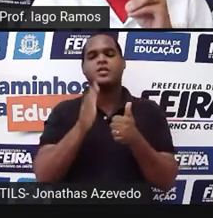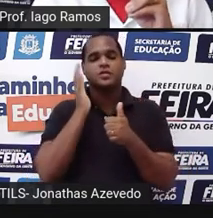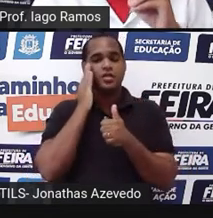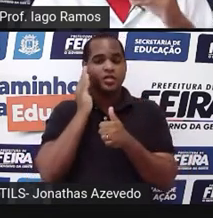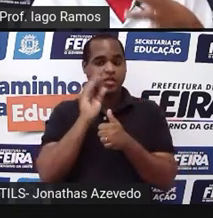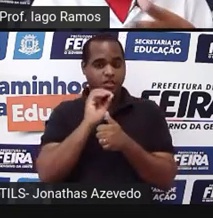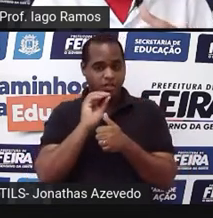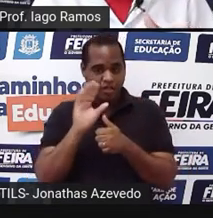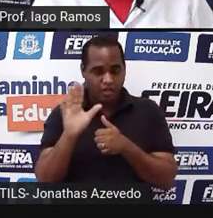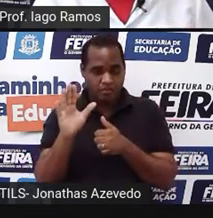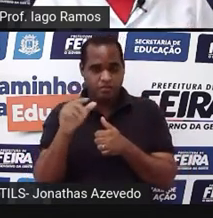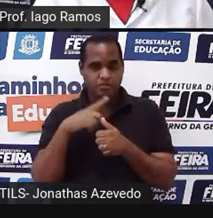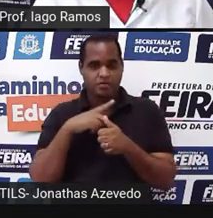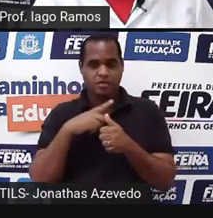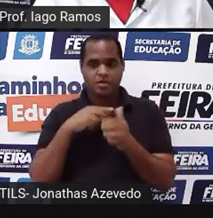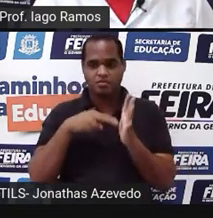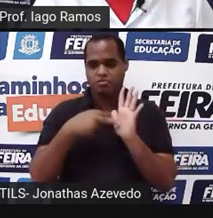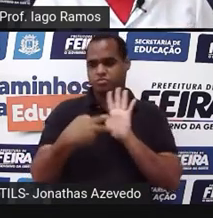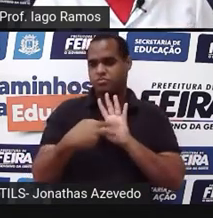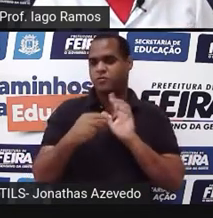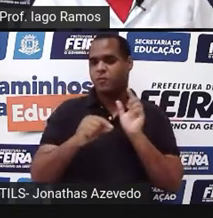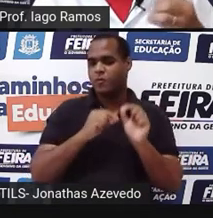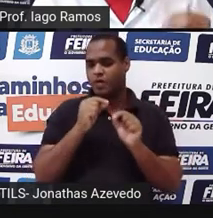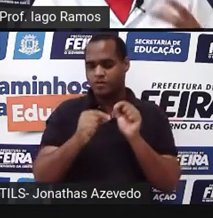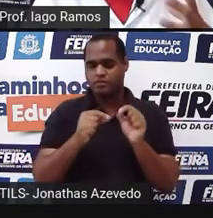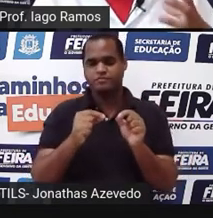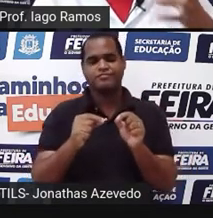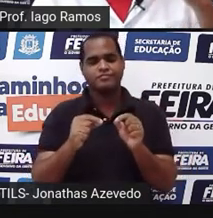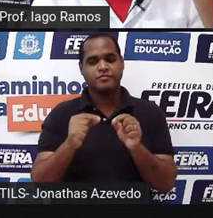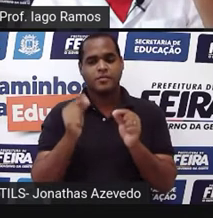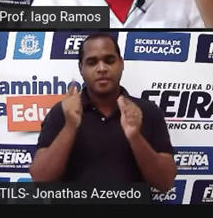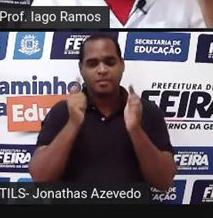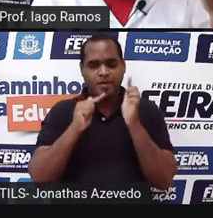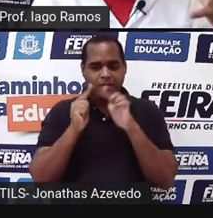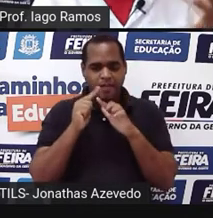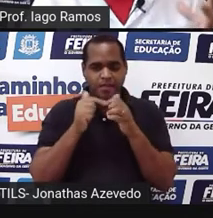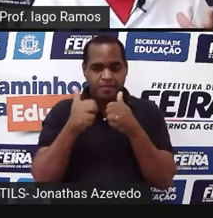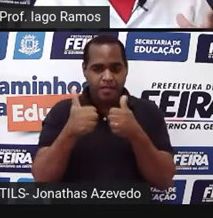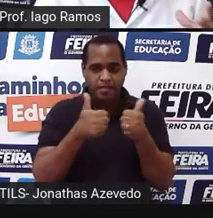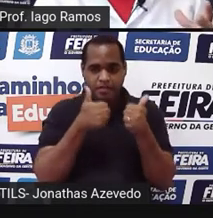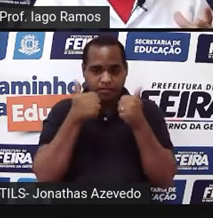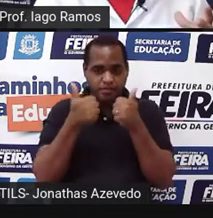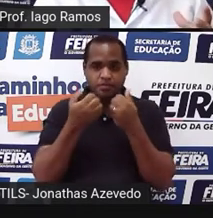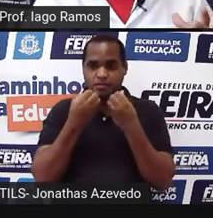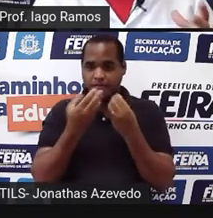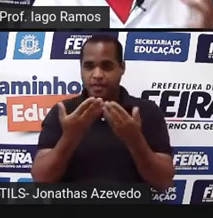esse significado? Conseguiu perceber?